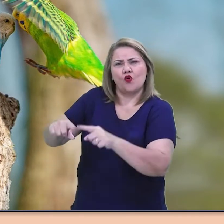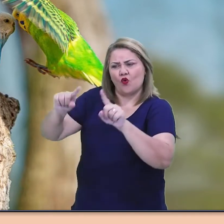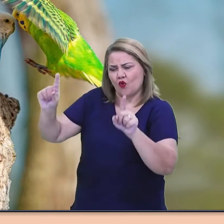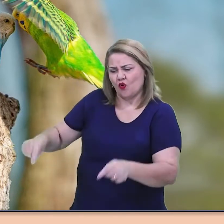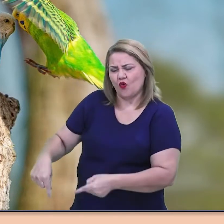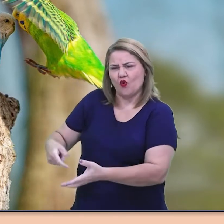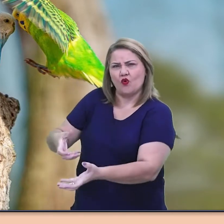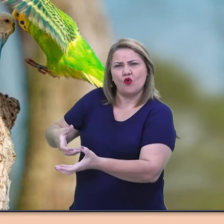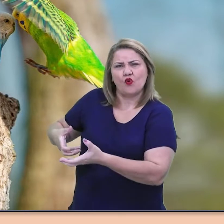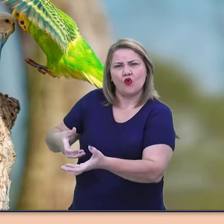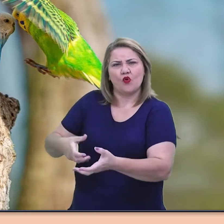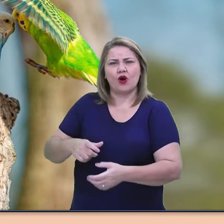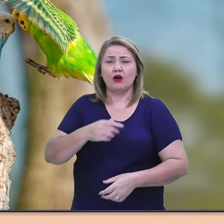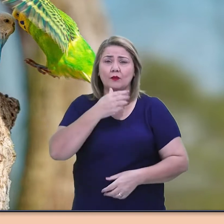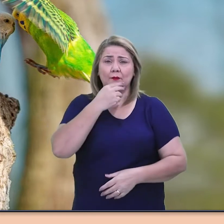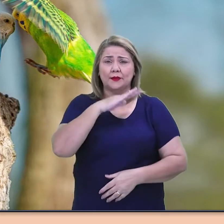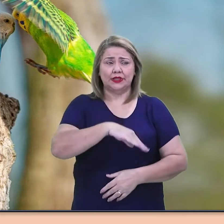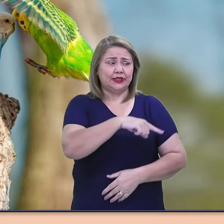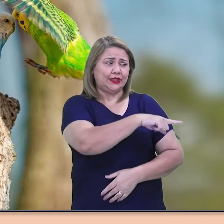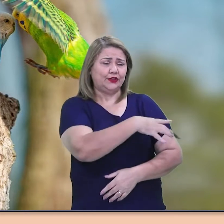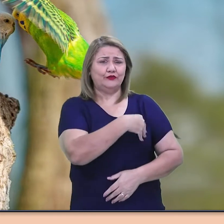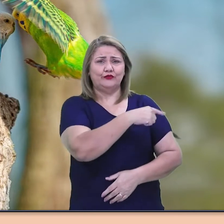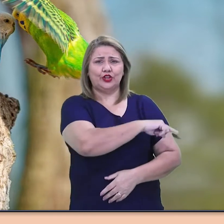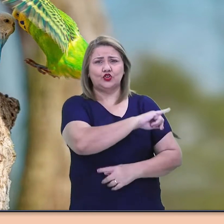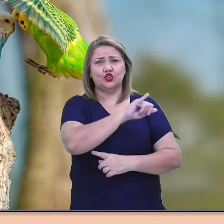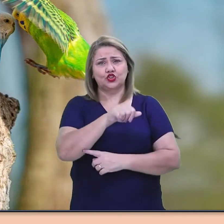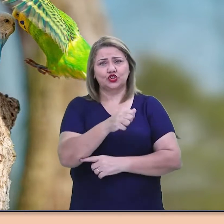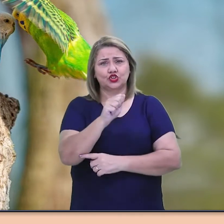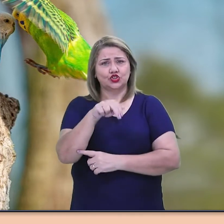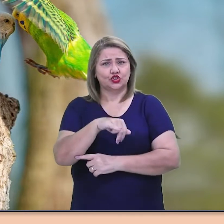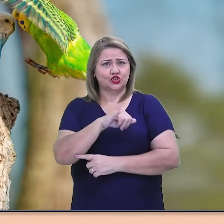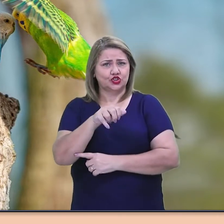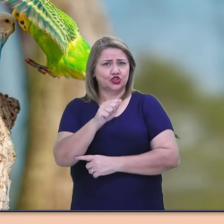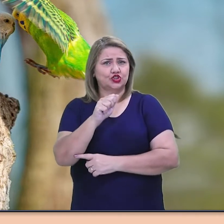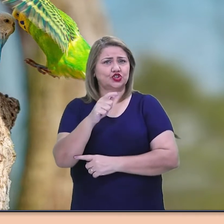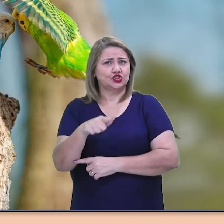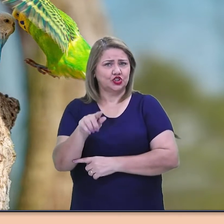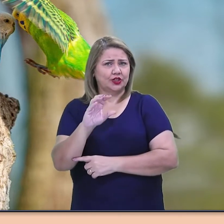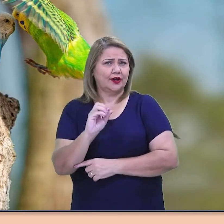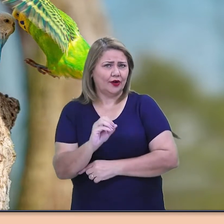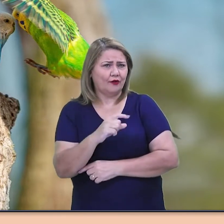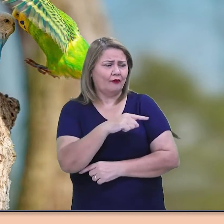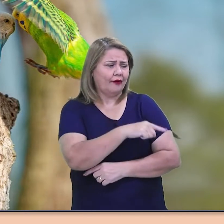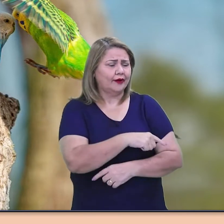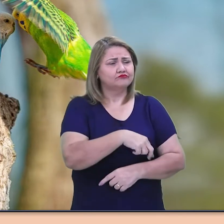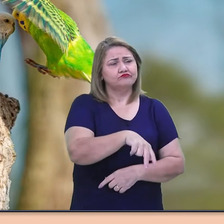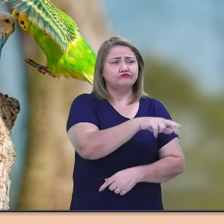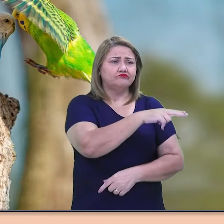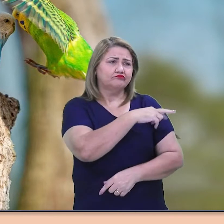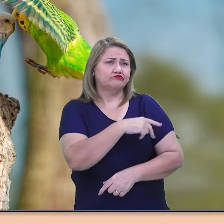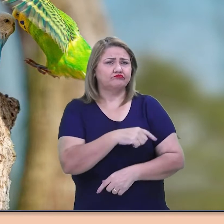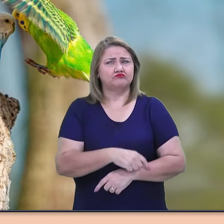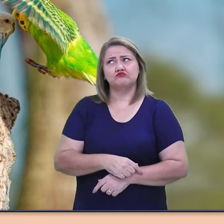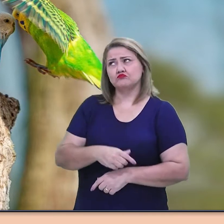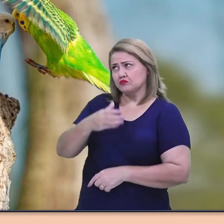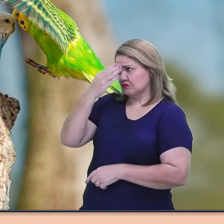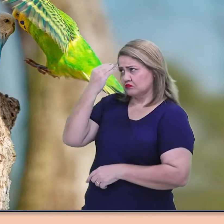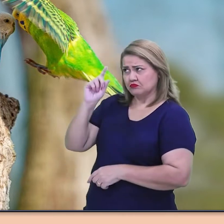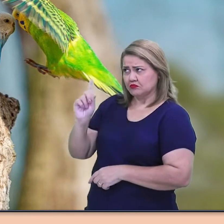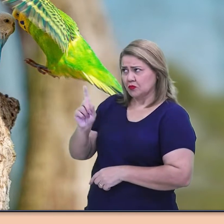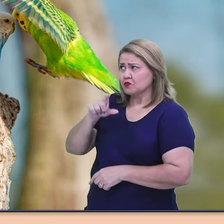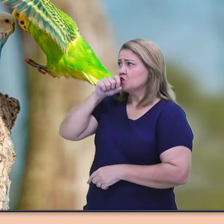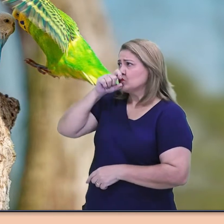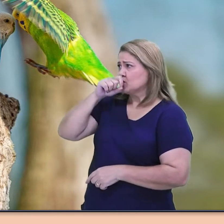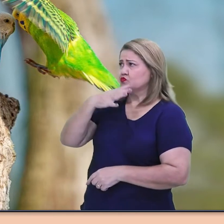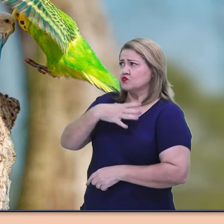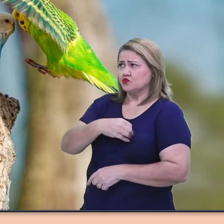terra, olho aguçado para o trabalho paterno. Não se esquecesse, o papá, dos filhotes